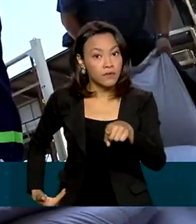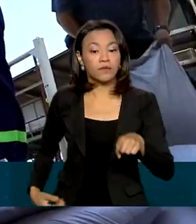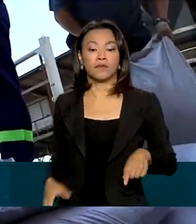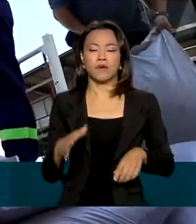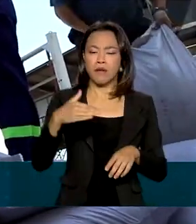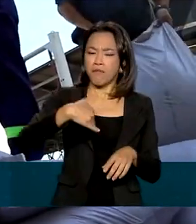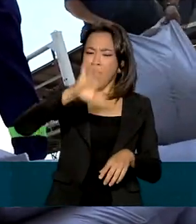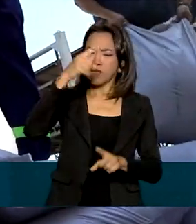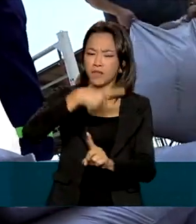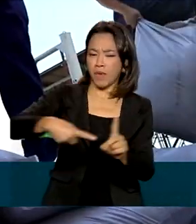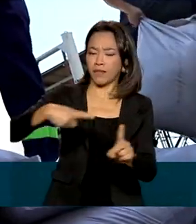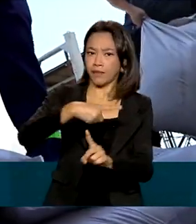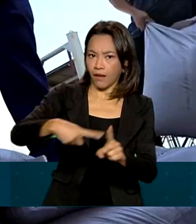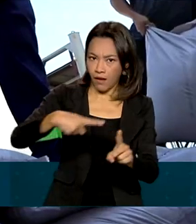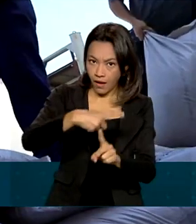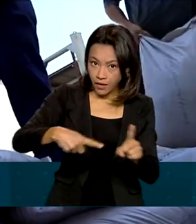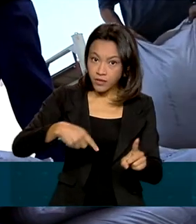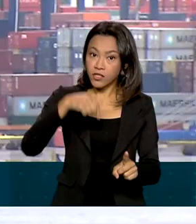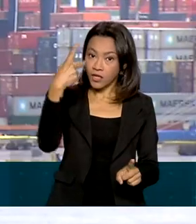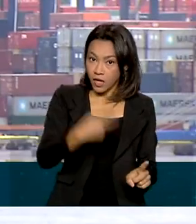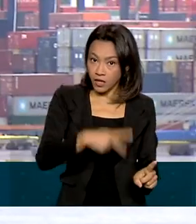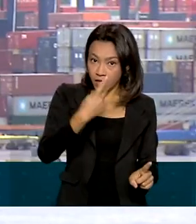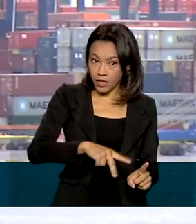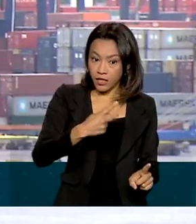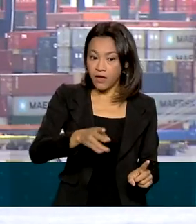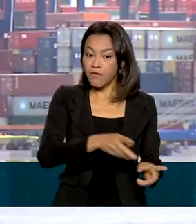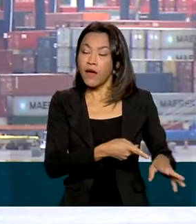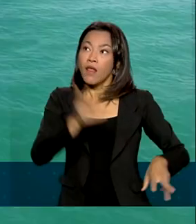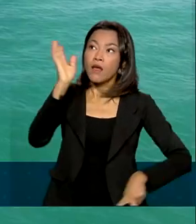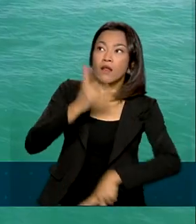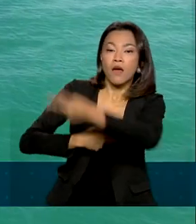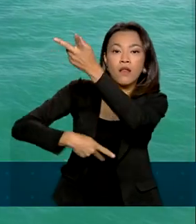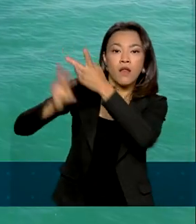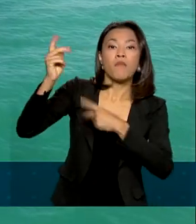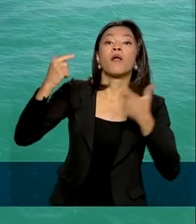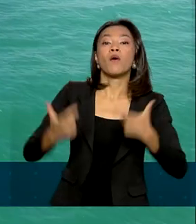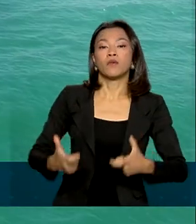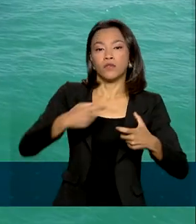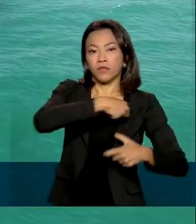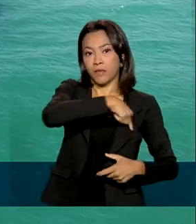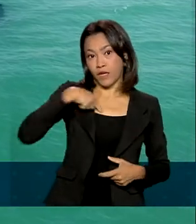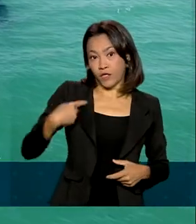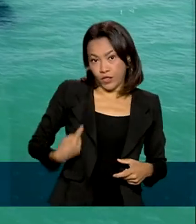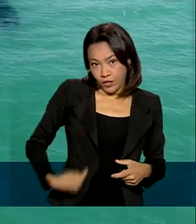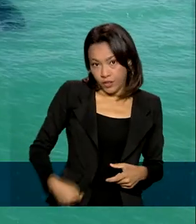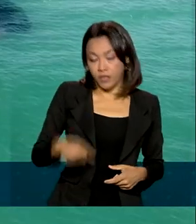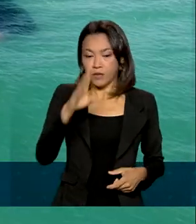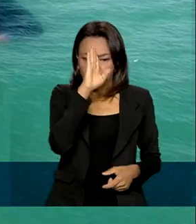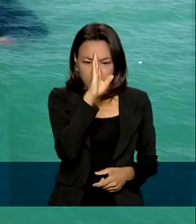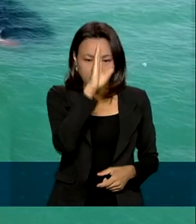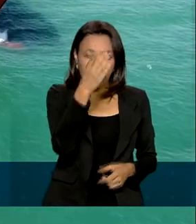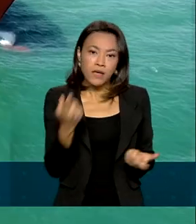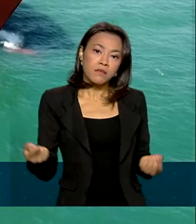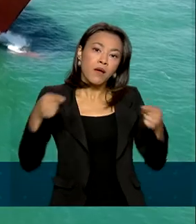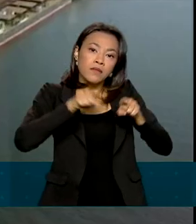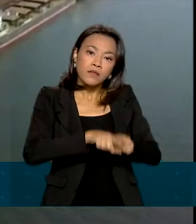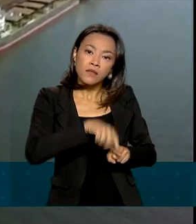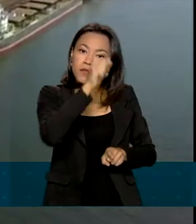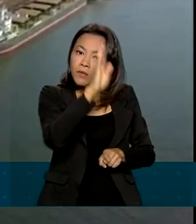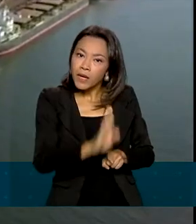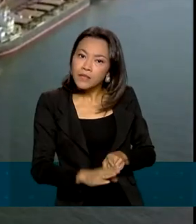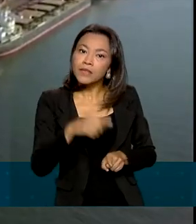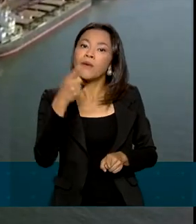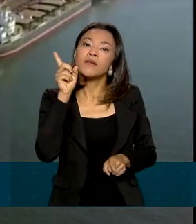metade do que sai pelos portos brasileiros vai para a China. Nas importações, os principais parceiros comerciais